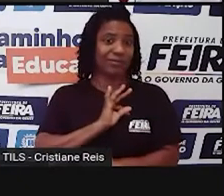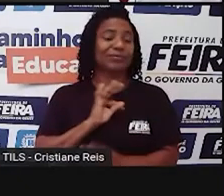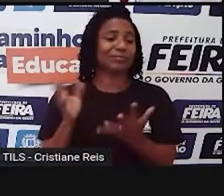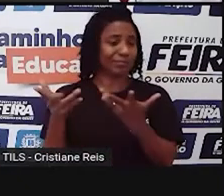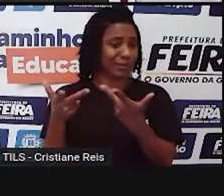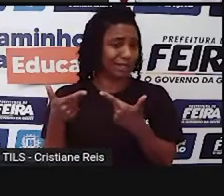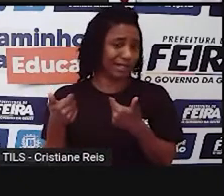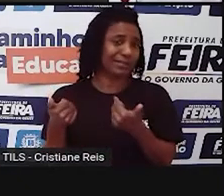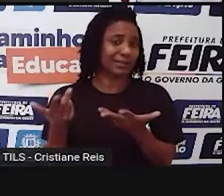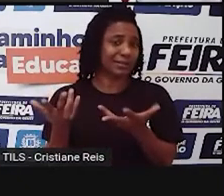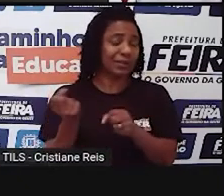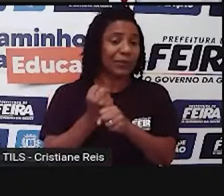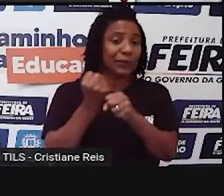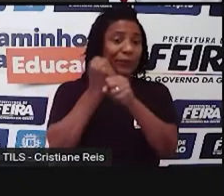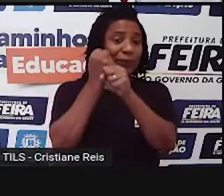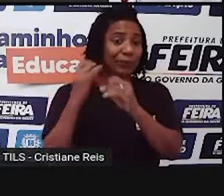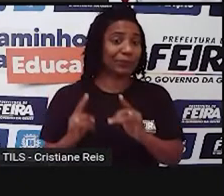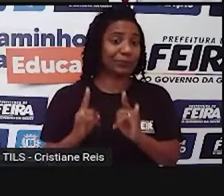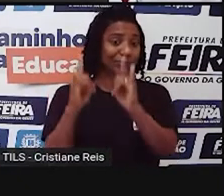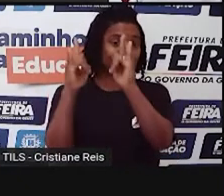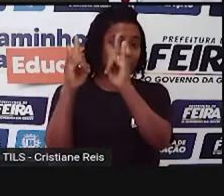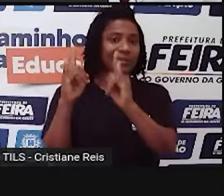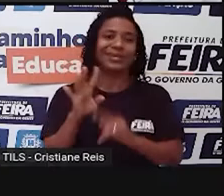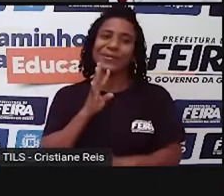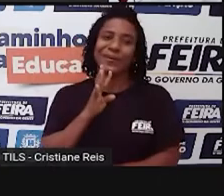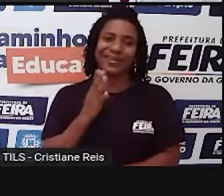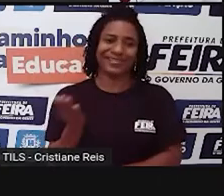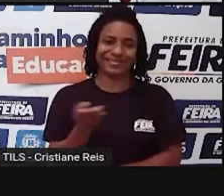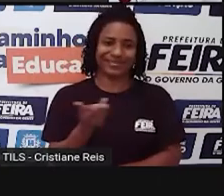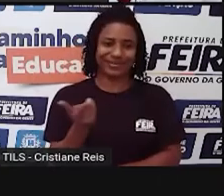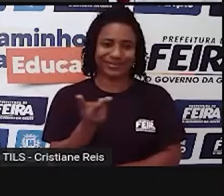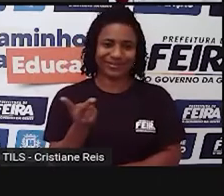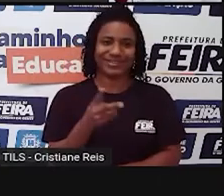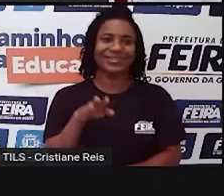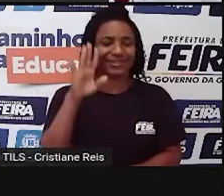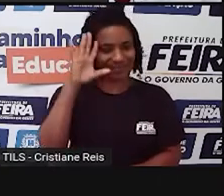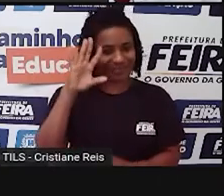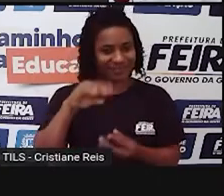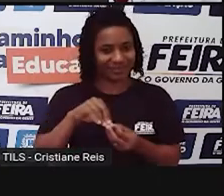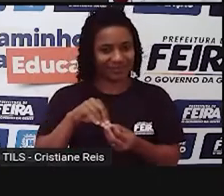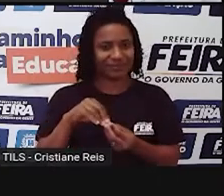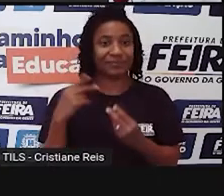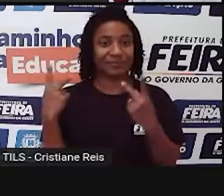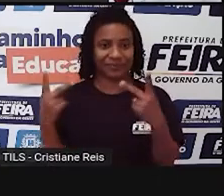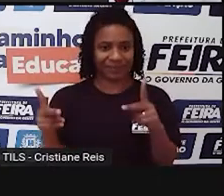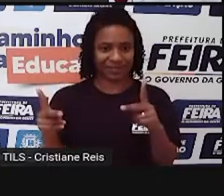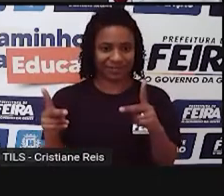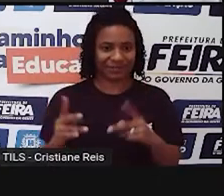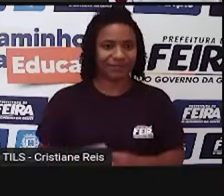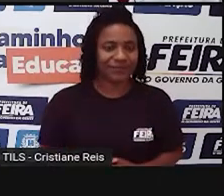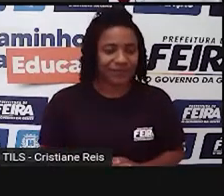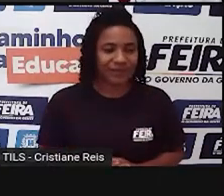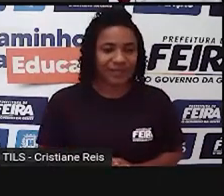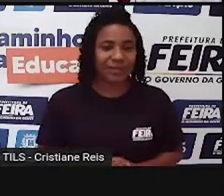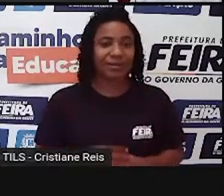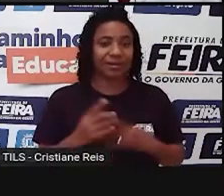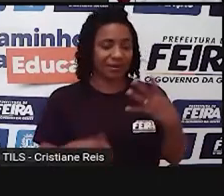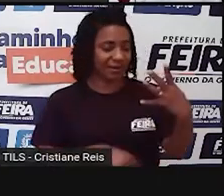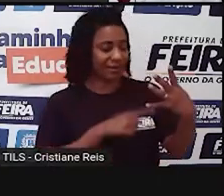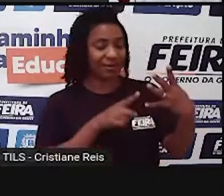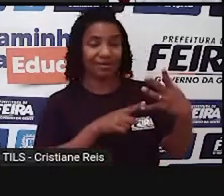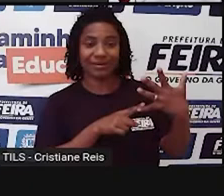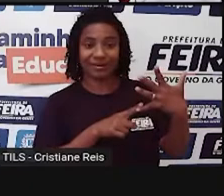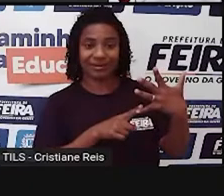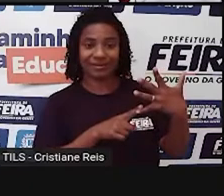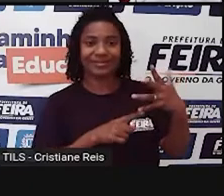certo? Então, é uma linguagem peculiar, um ramo específico. Cinco, aplicação dos conhecimentos científicos à